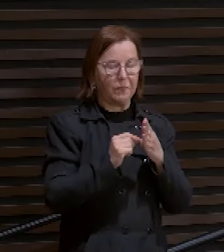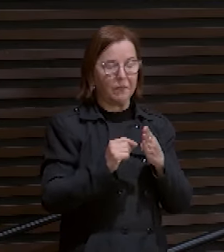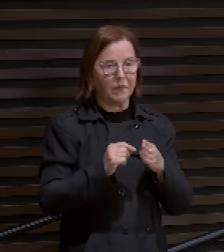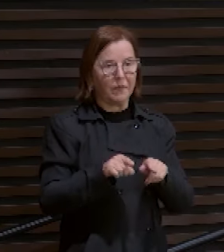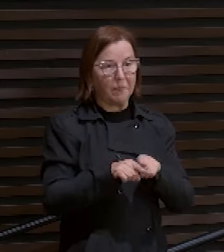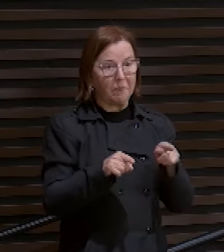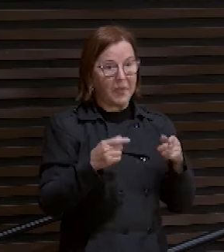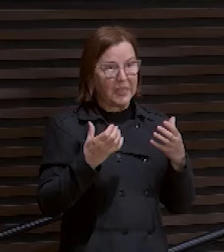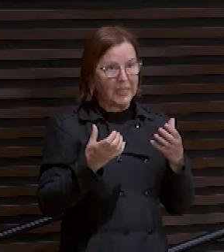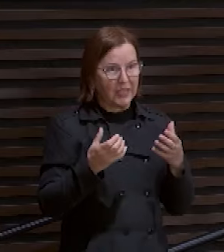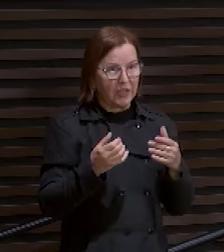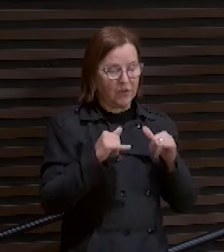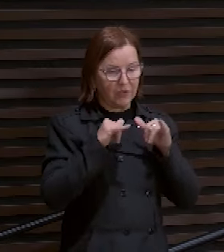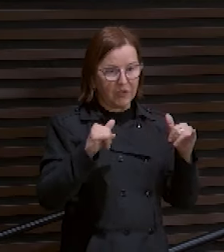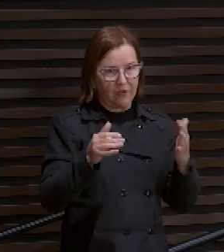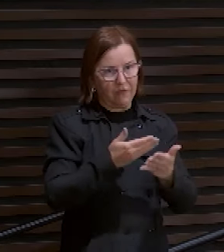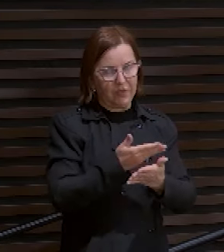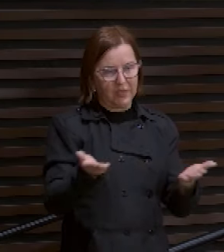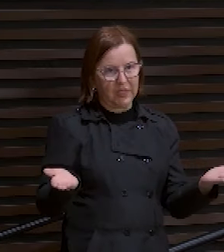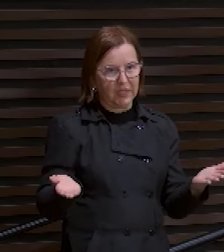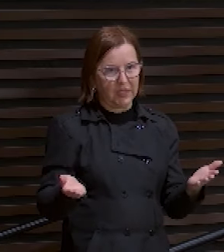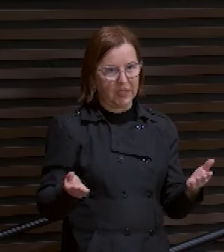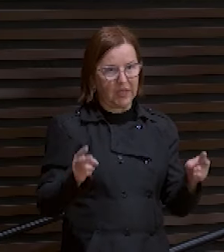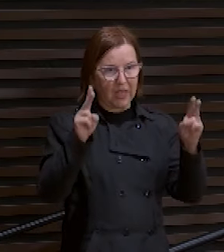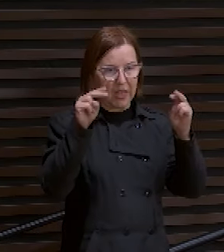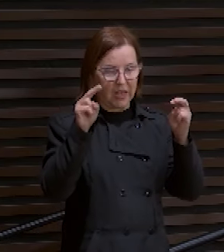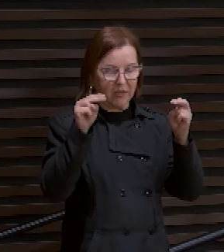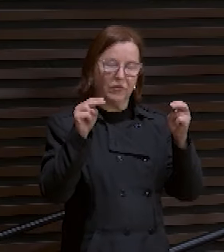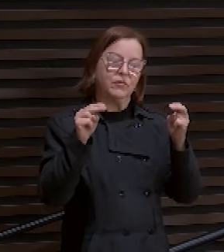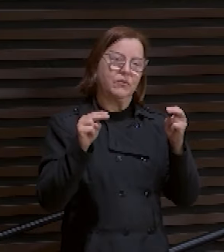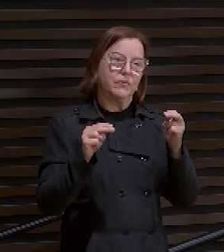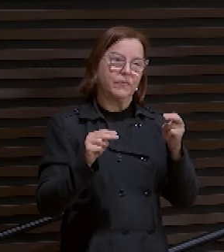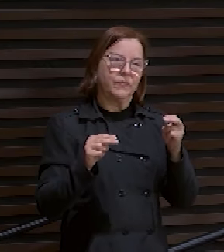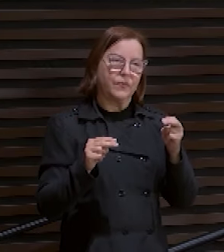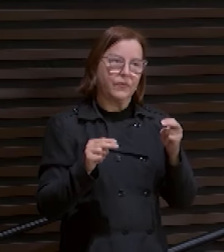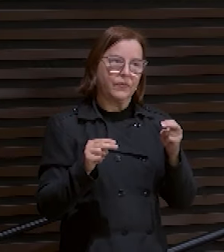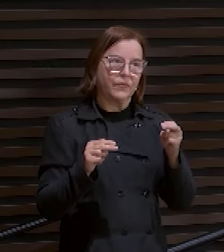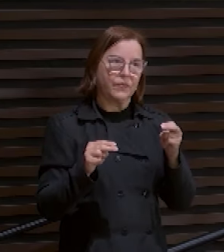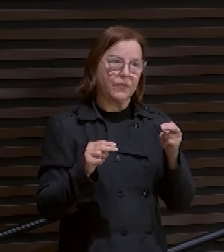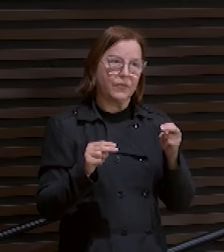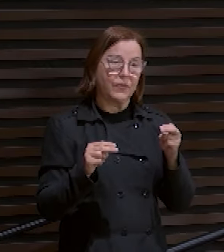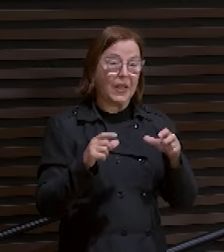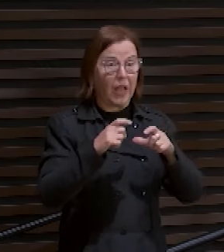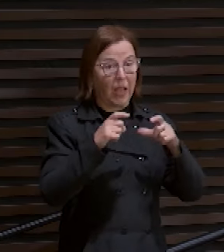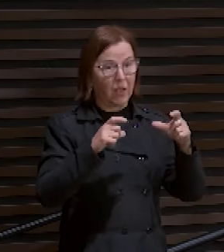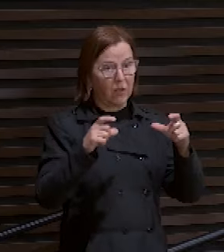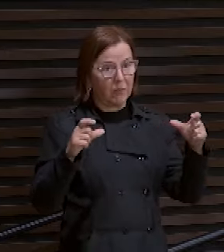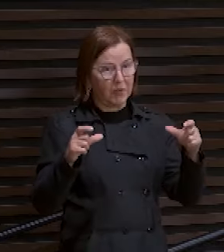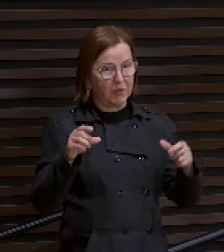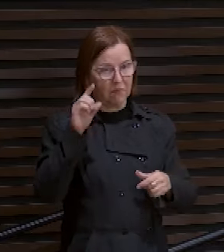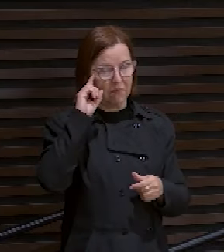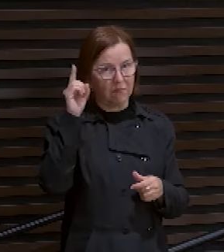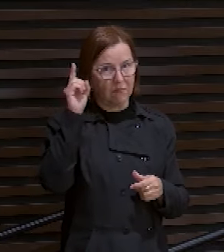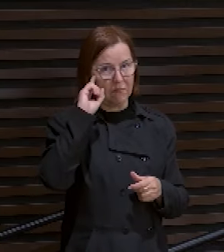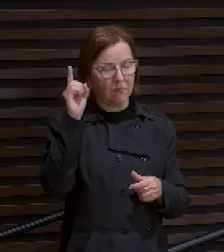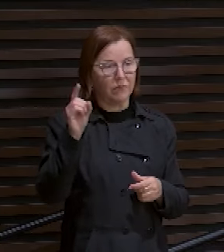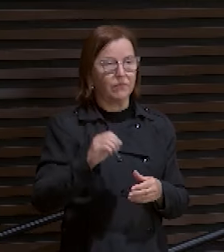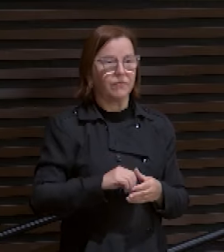É um assunto muito pertinaz. É um assunto que está aumentando cada dia mais.